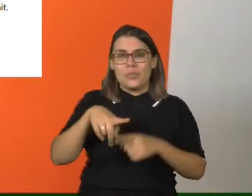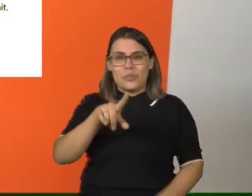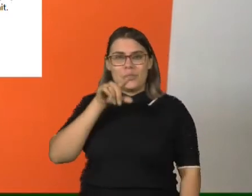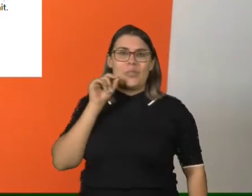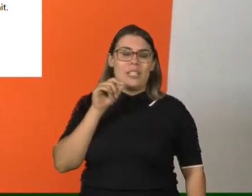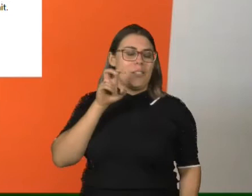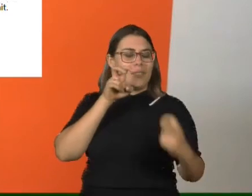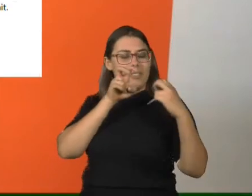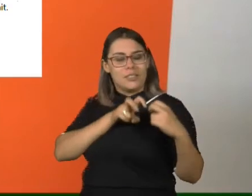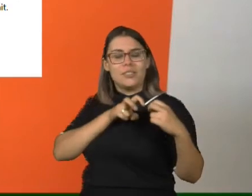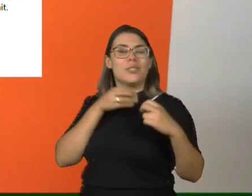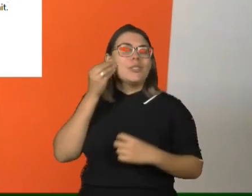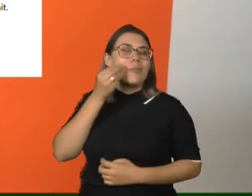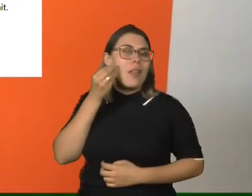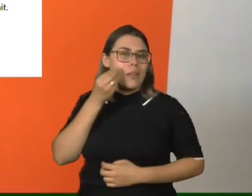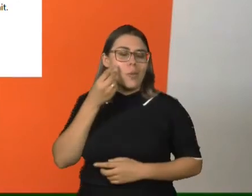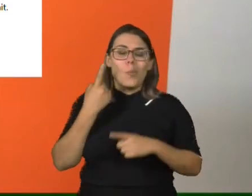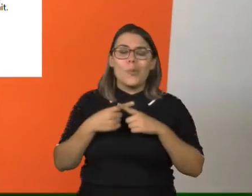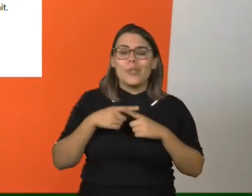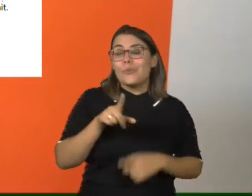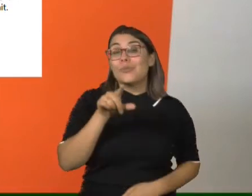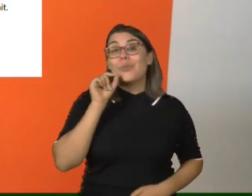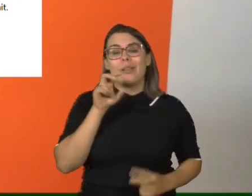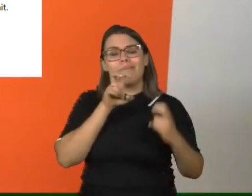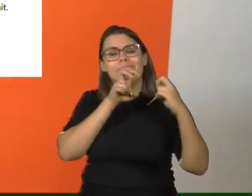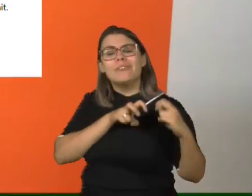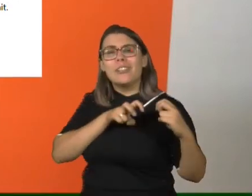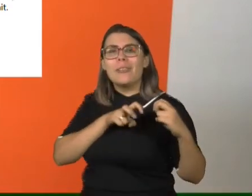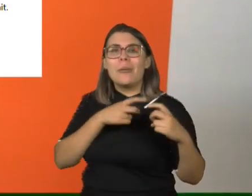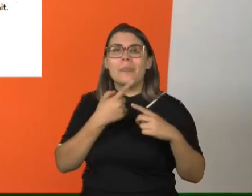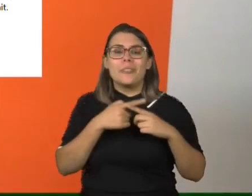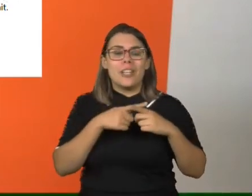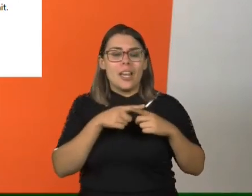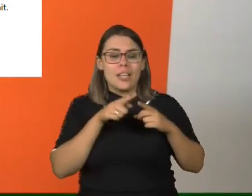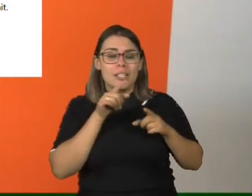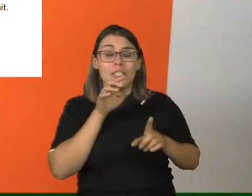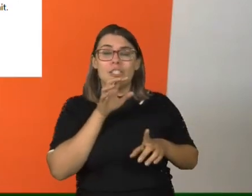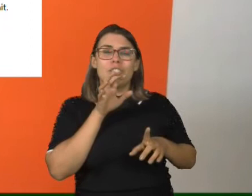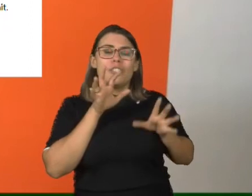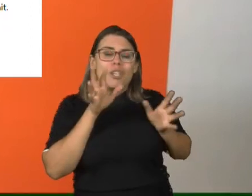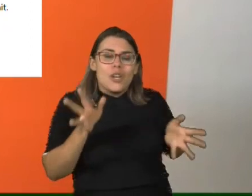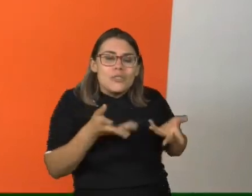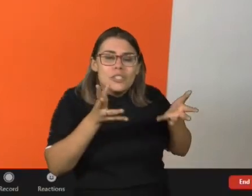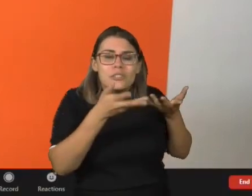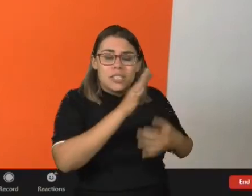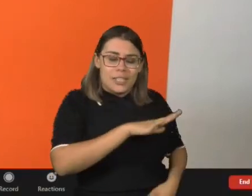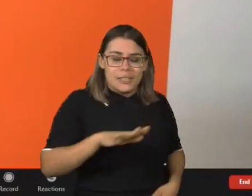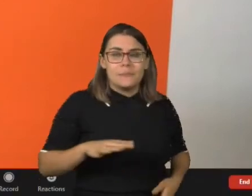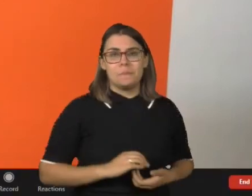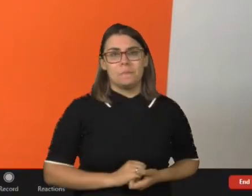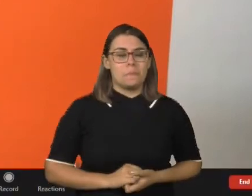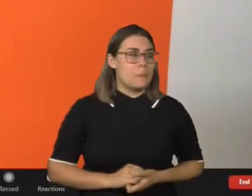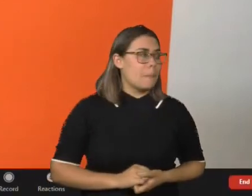pessoas com deficiência. O quanto a minha atuação clínica, minha escolha, quanto profissional da área que se diz respeito à minha própria história de